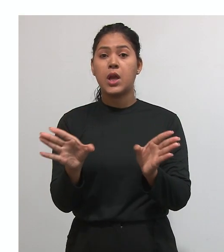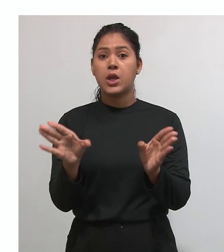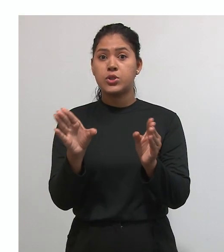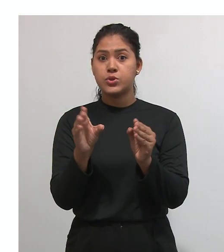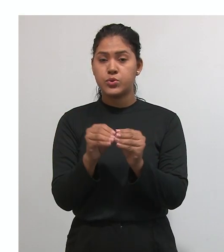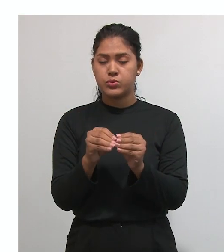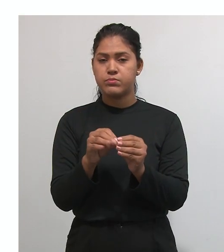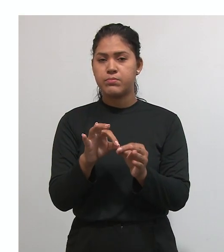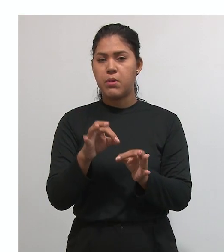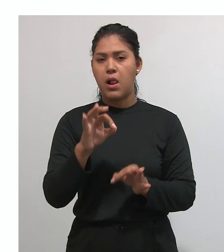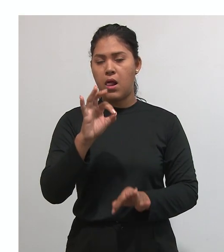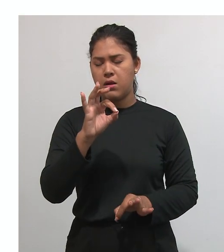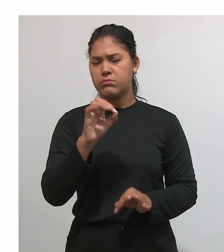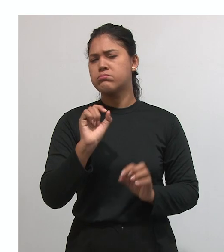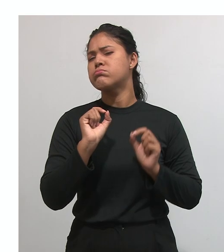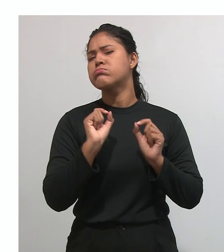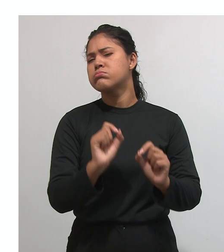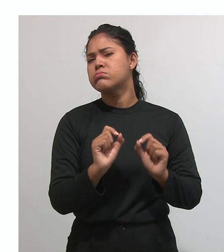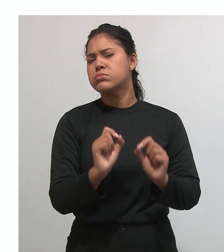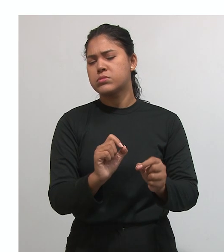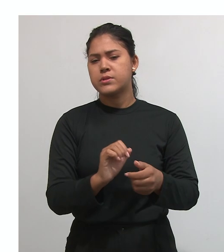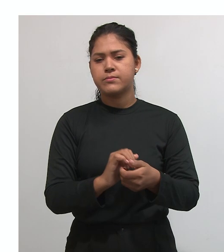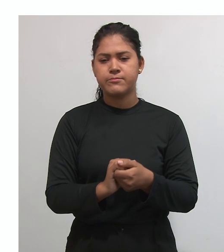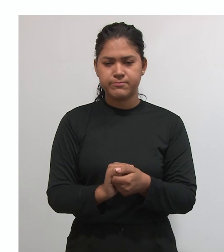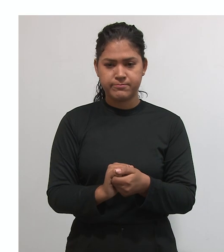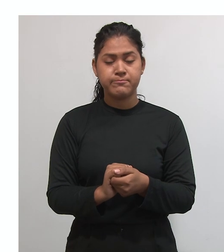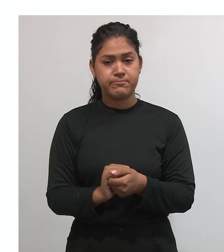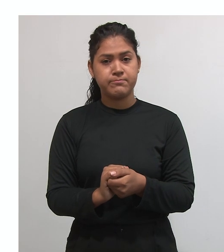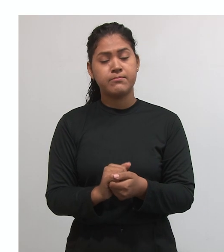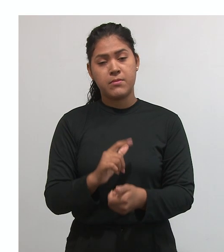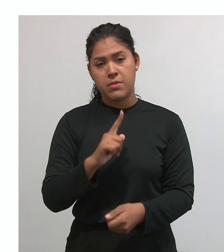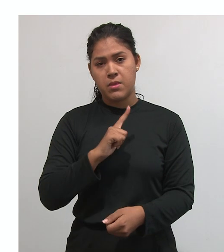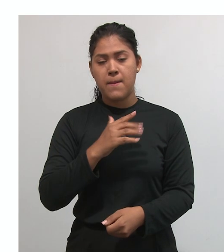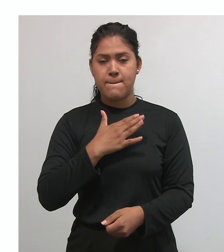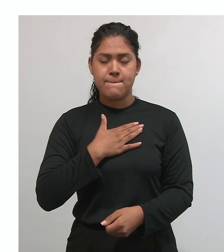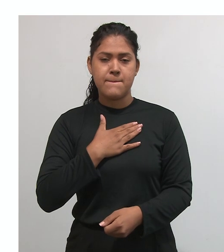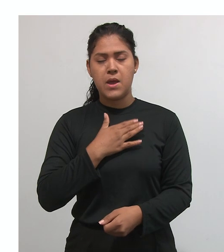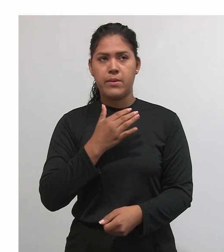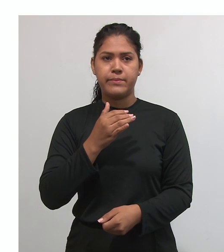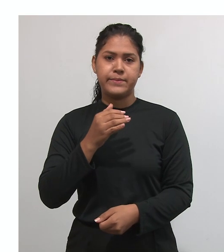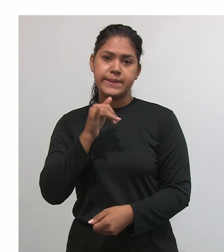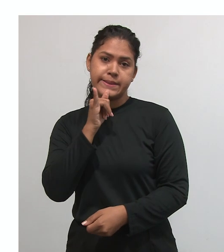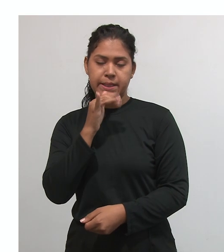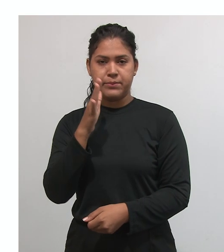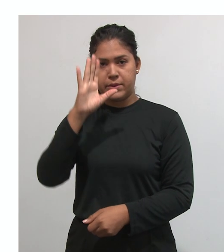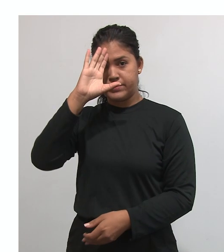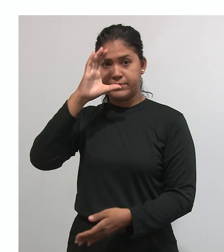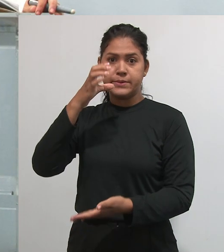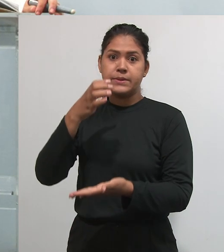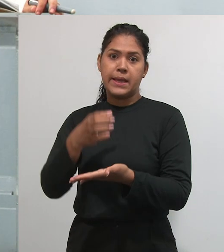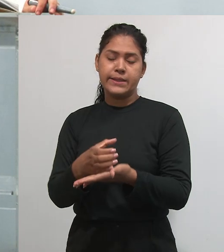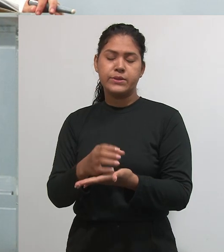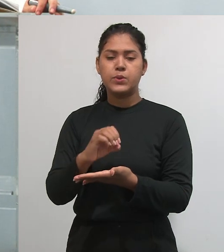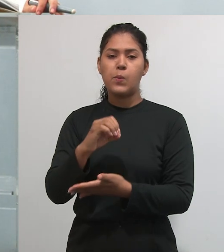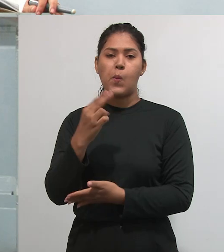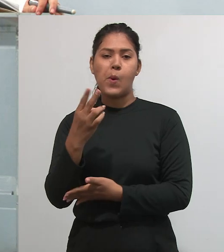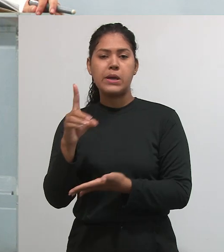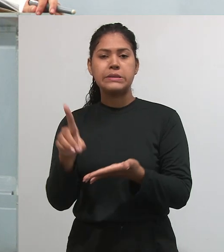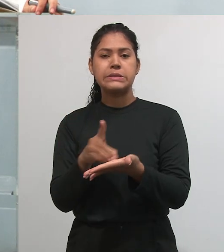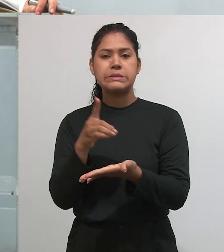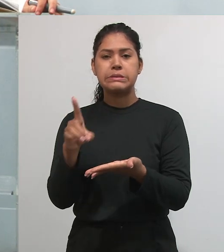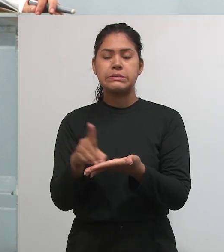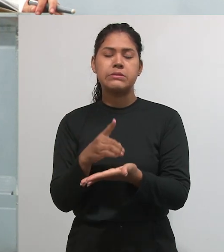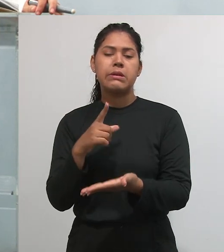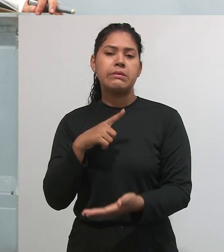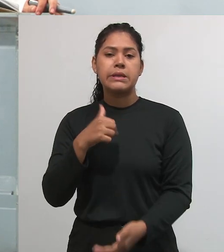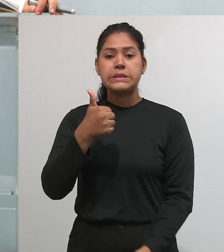O que é o resumo expandido? Eu tenho lá a dissertação do mestrado. Ela tem 130 páginas. Eu tenho a